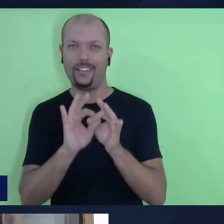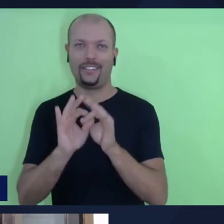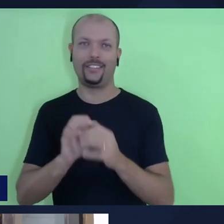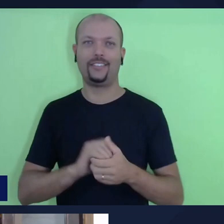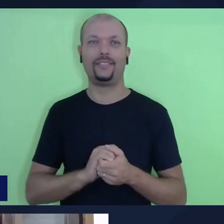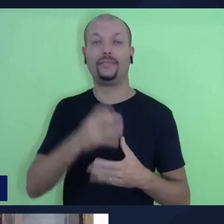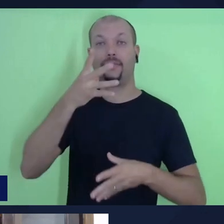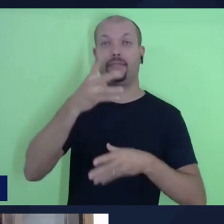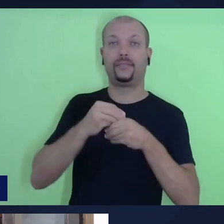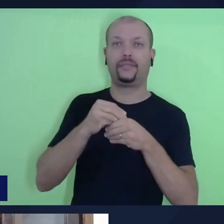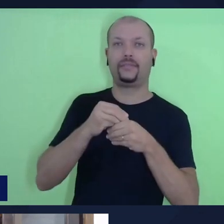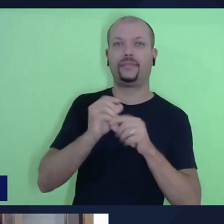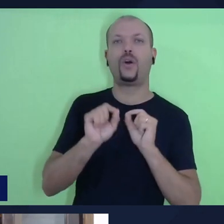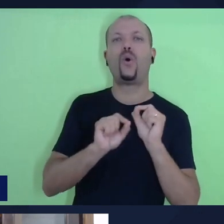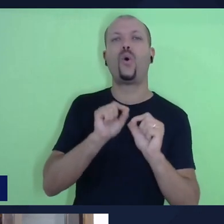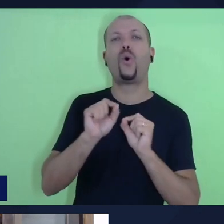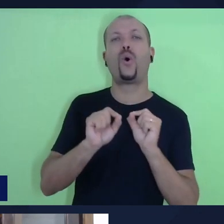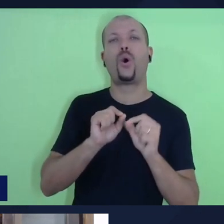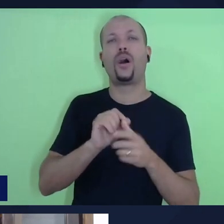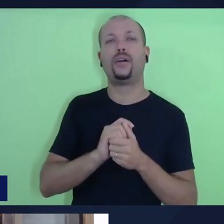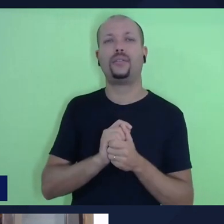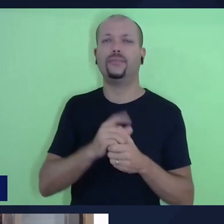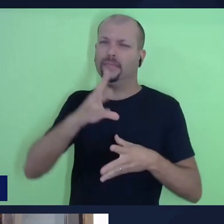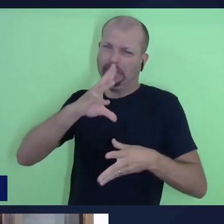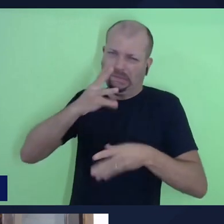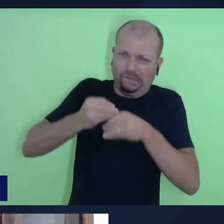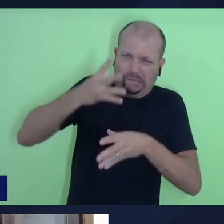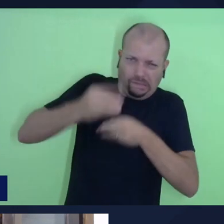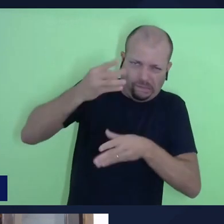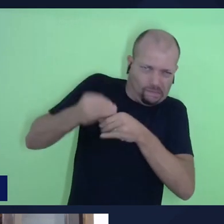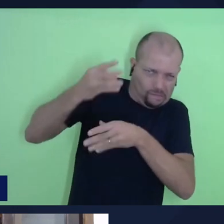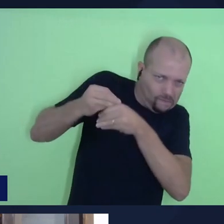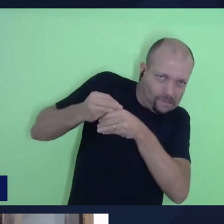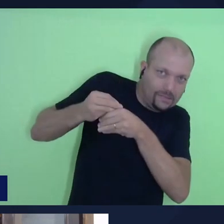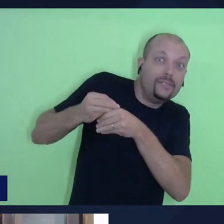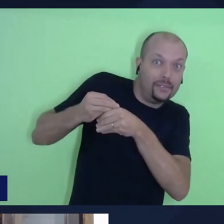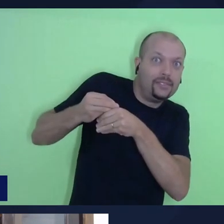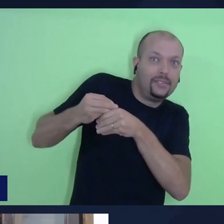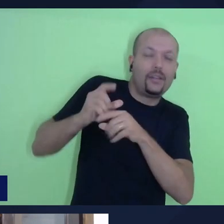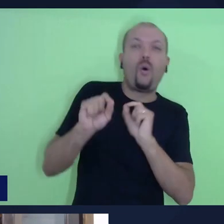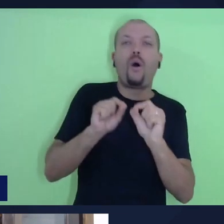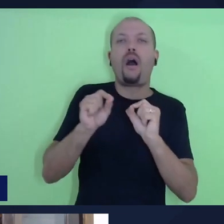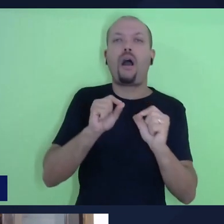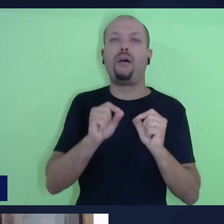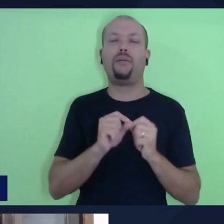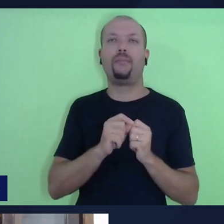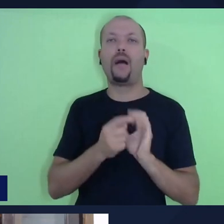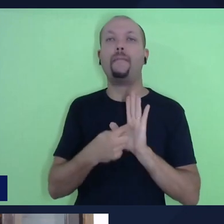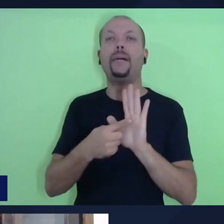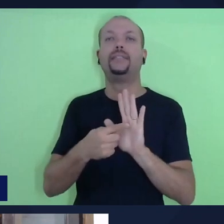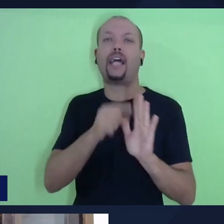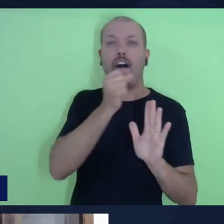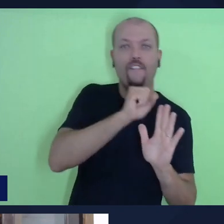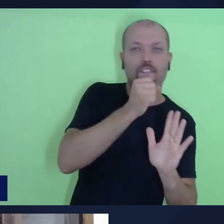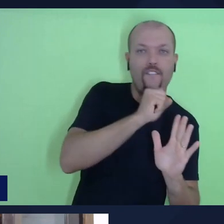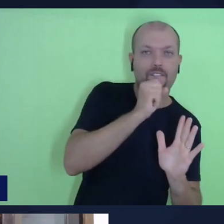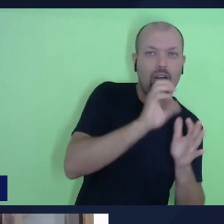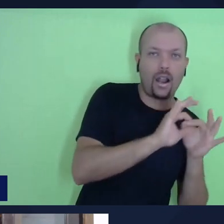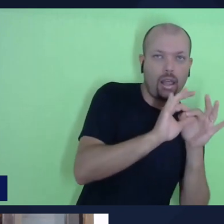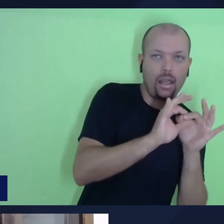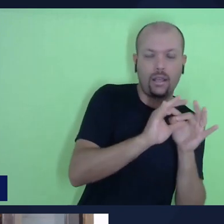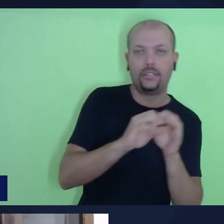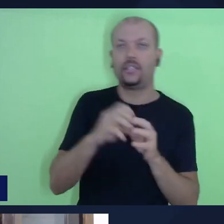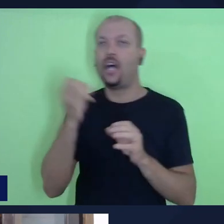Resumidamente, resumida de forma bem resumida, a gente pode fazer um contraste entre a velha e a nova aliança da seguinte forma.